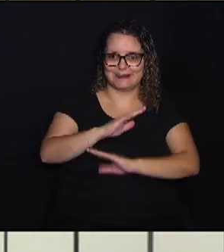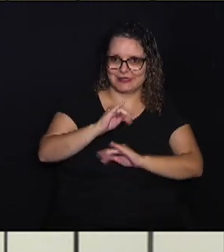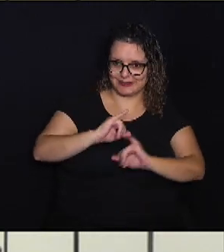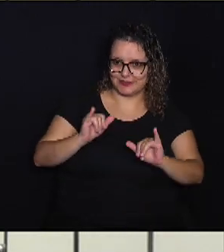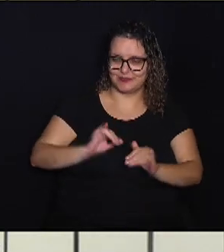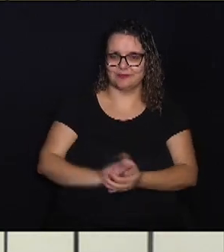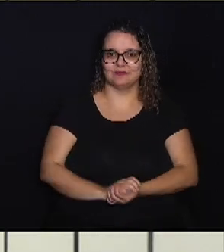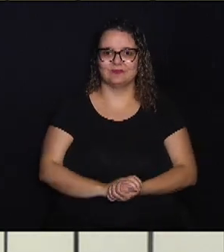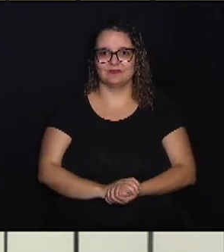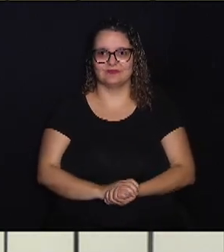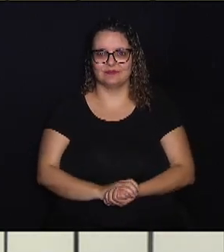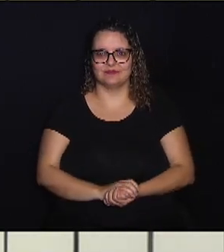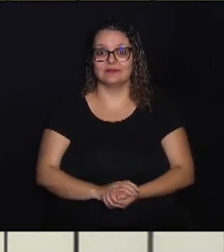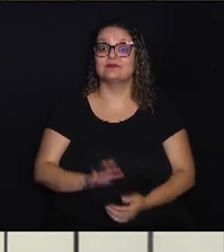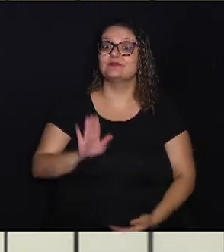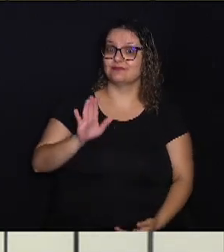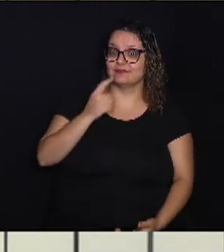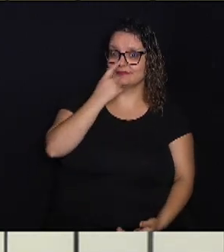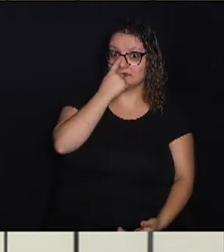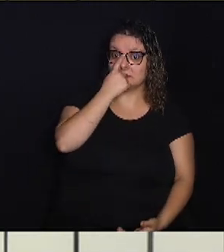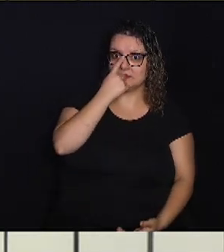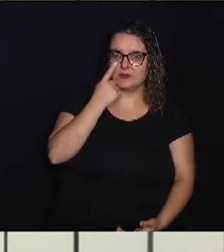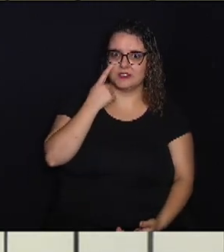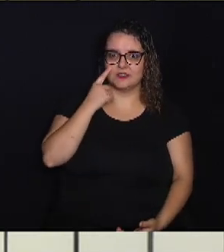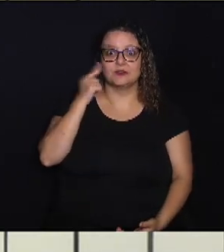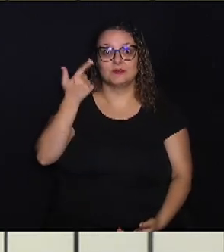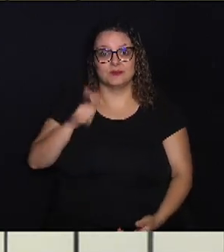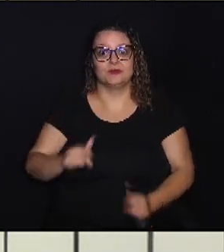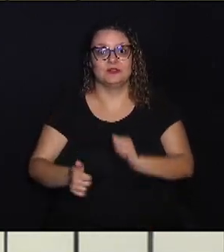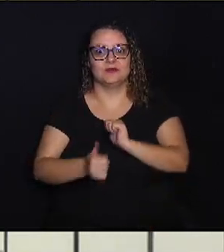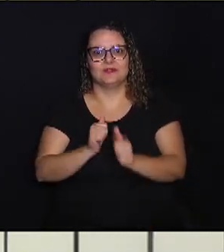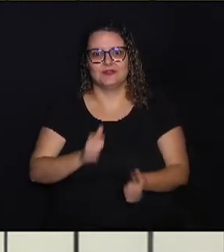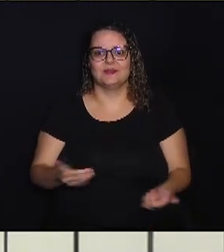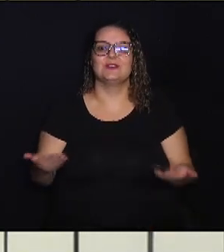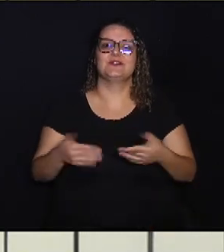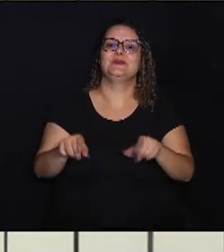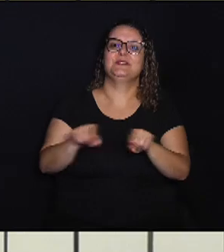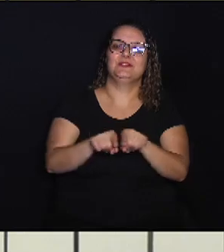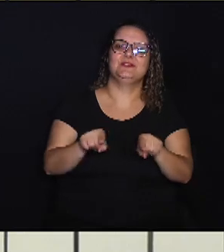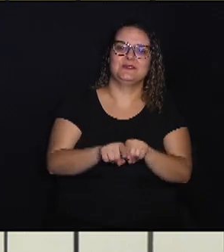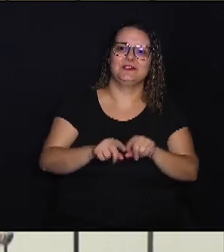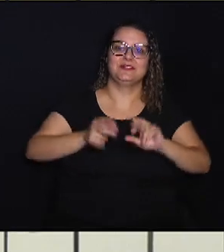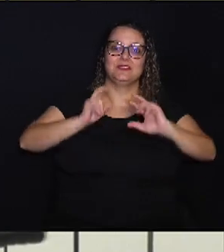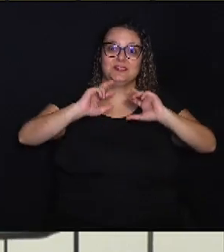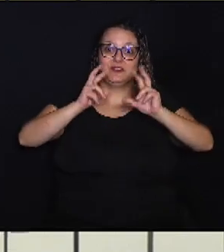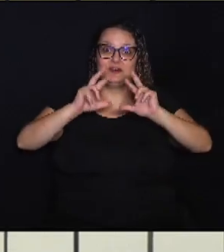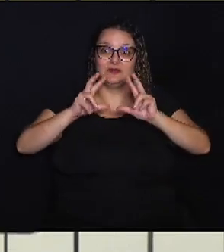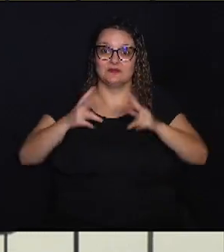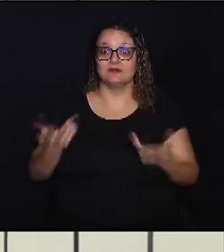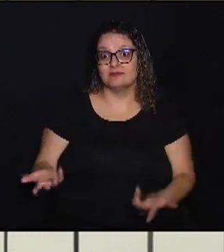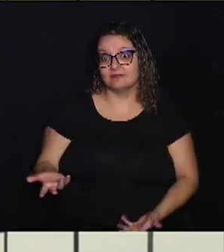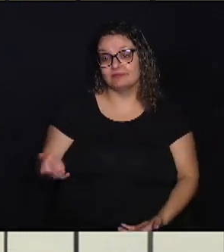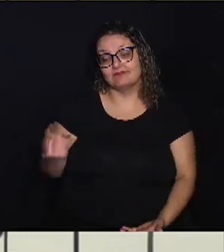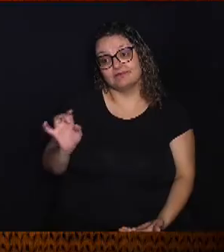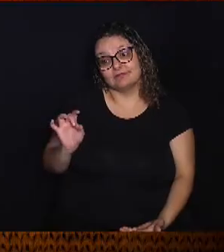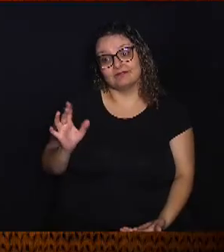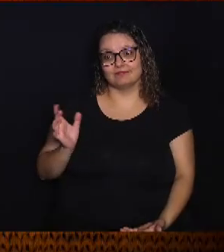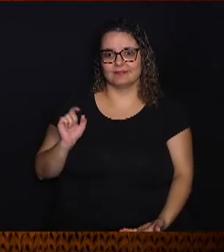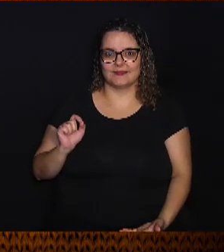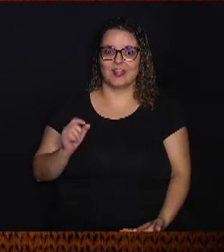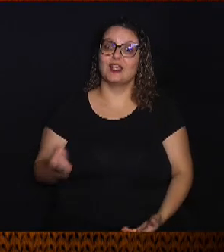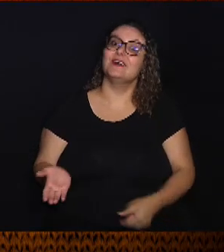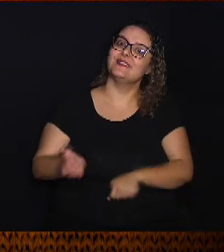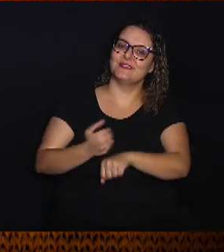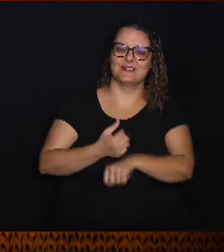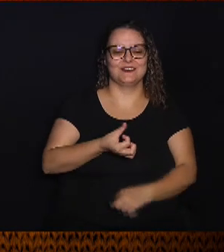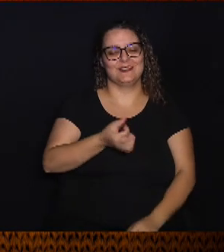Notícia. Mas olha, a gente continua esporte porque hoje também tem vôlei. E só que um pouquinho mais cedo,